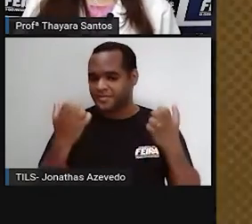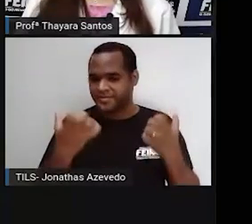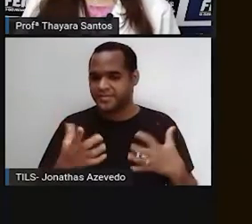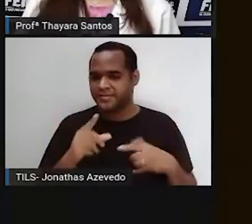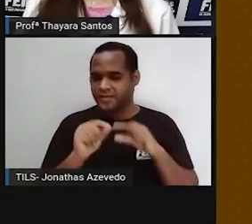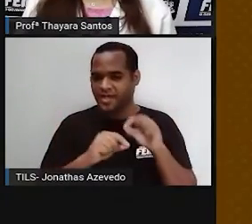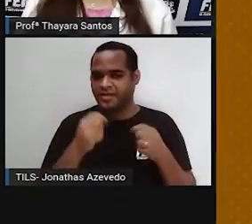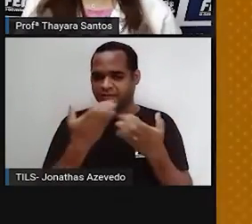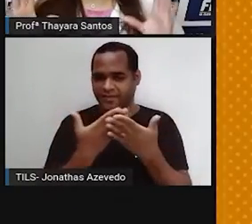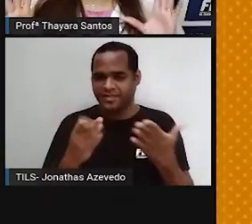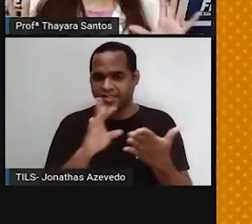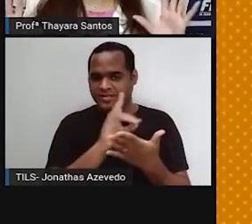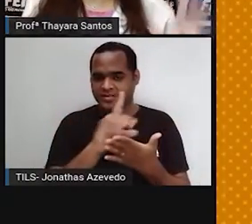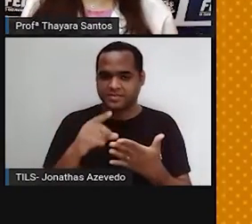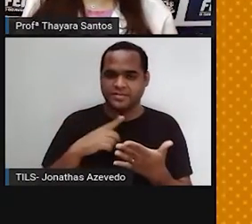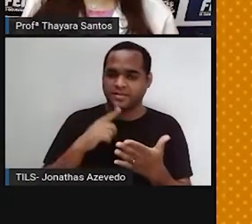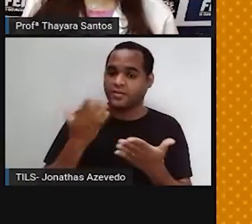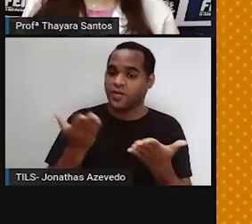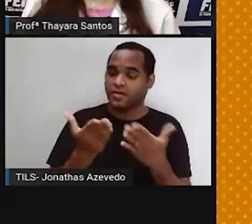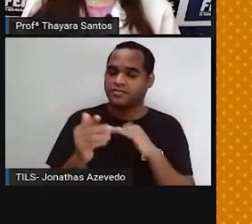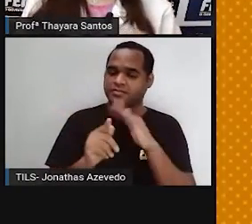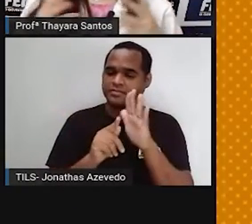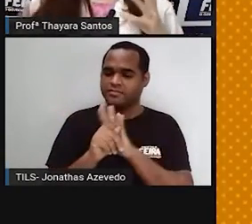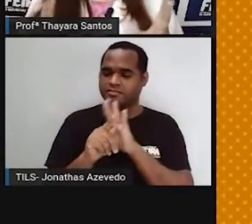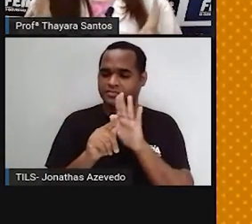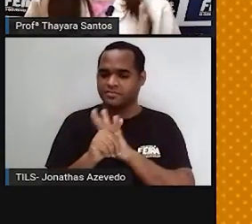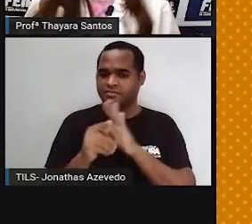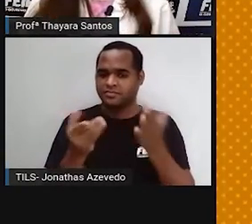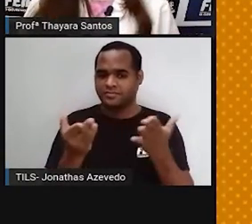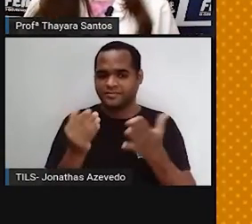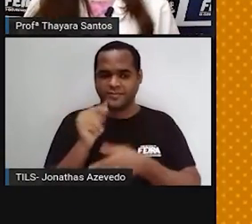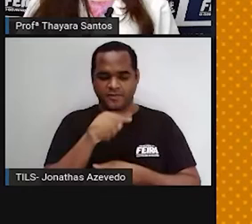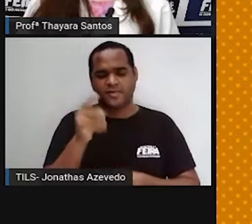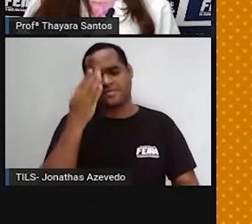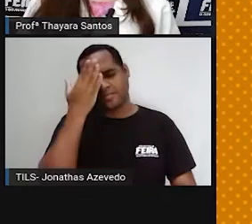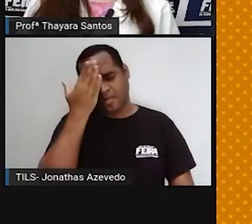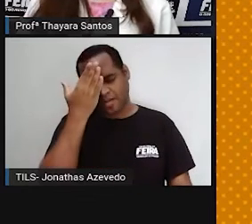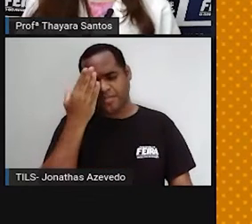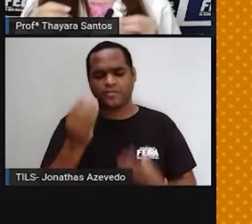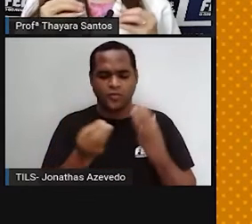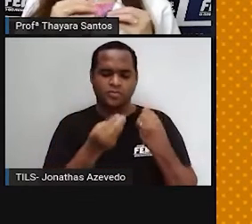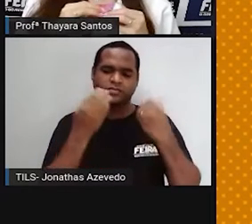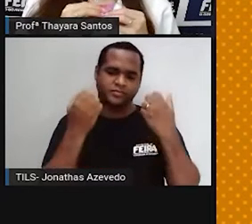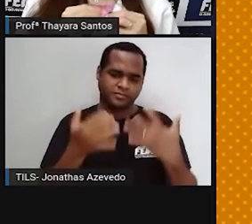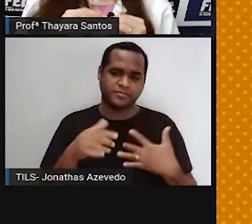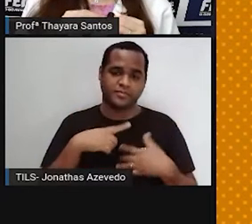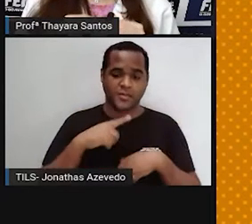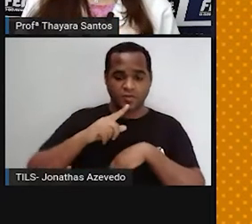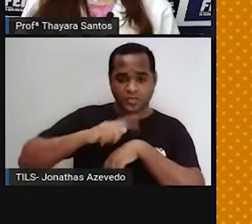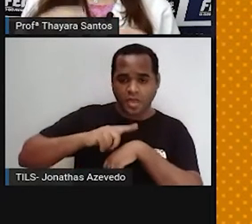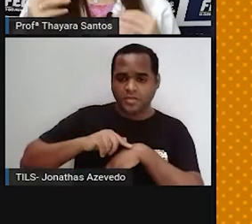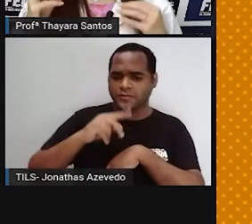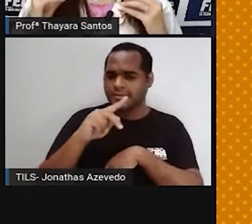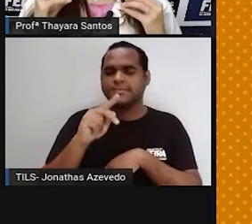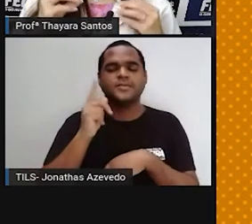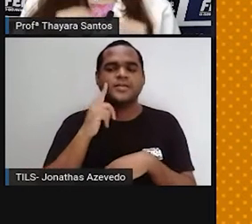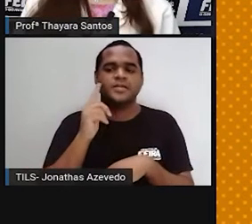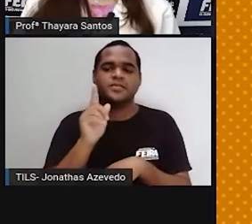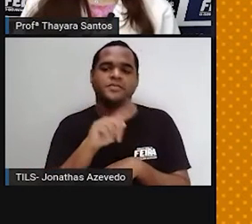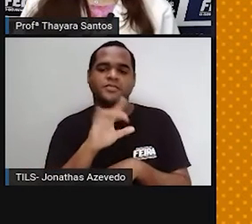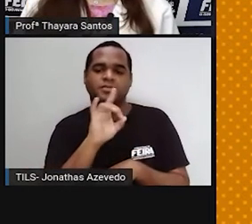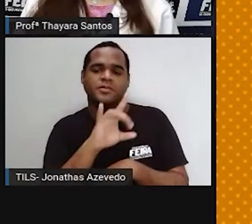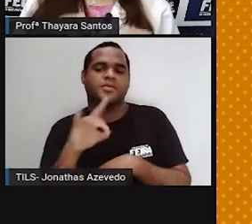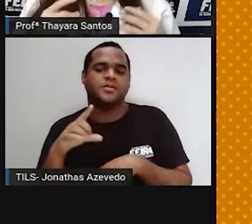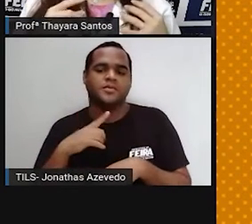fazer com vocês um Fast Quiz. Vocês já devem saber como é que funciona o nosso Fast Quiz, né? Eu dou um tempinho para vocês. Vocês